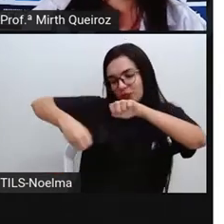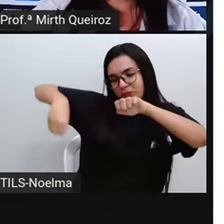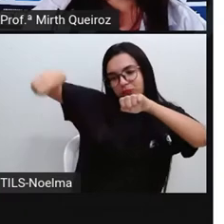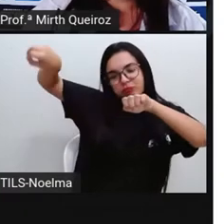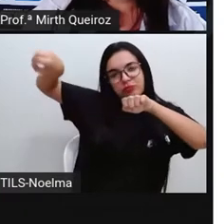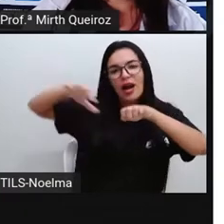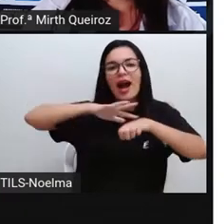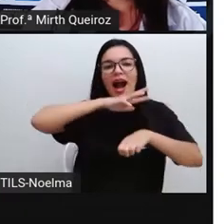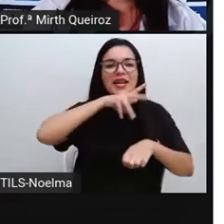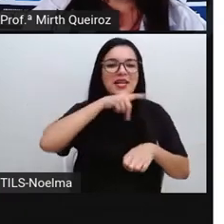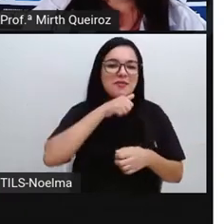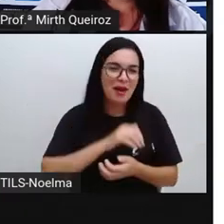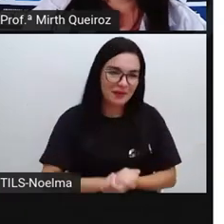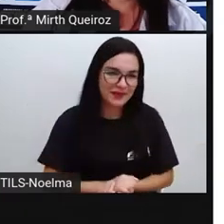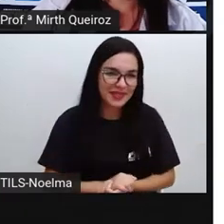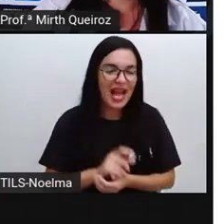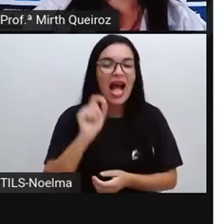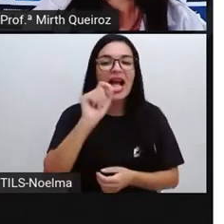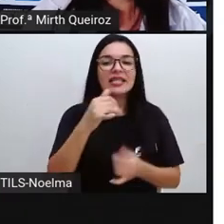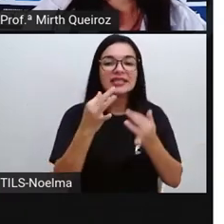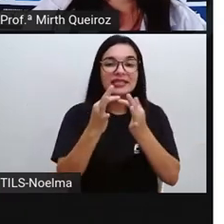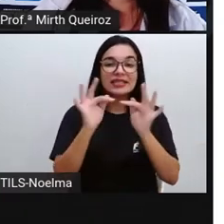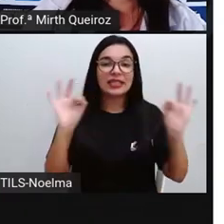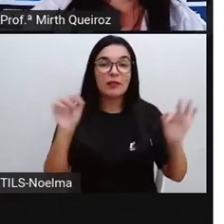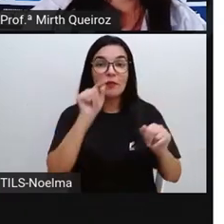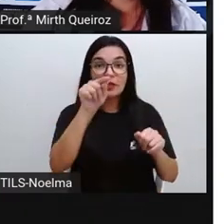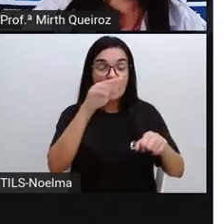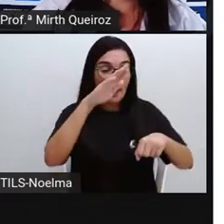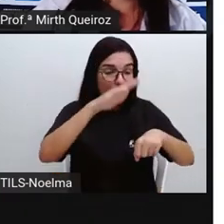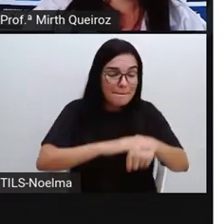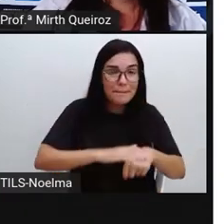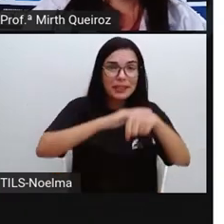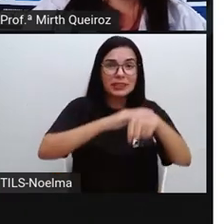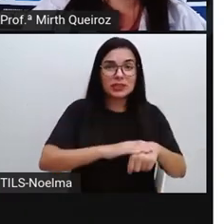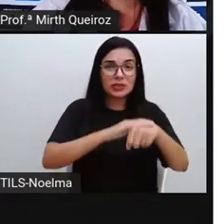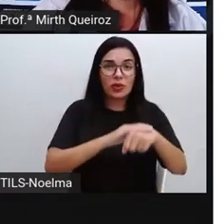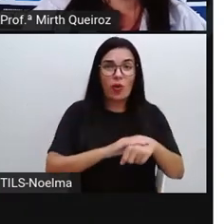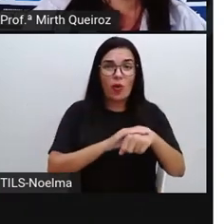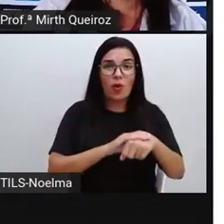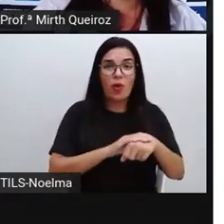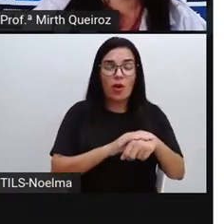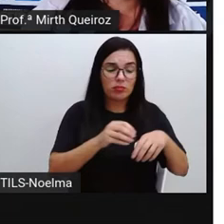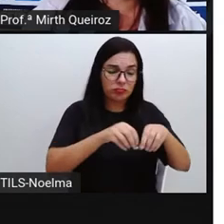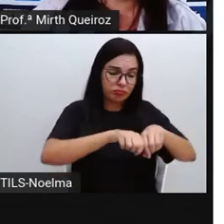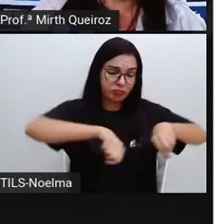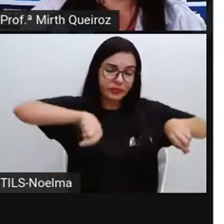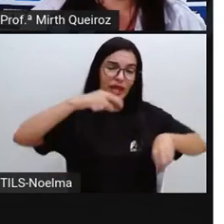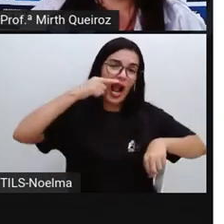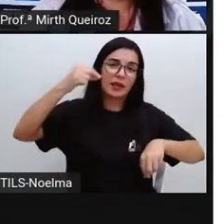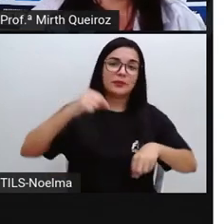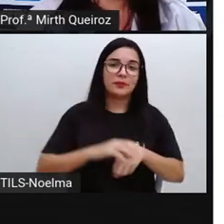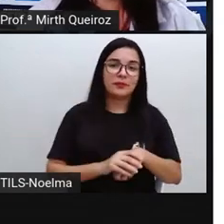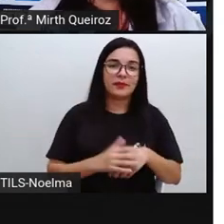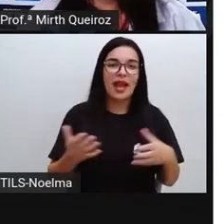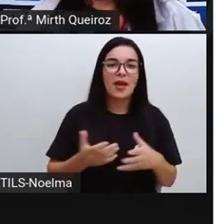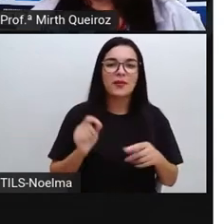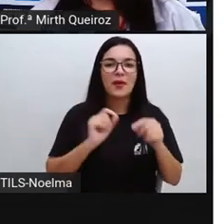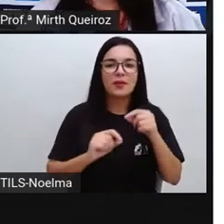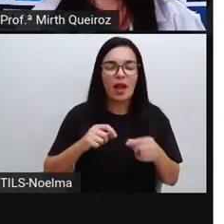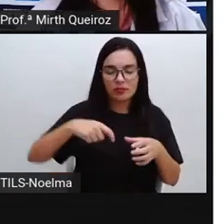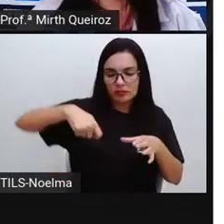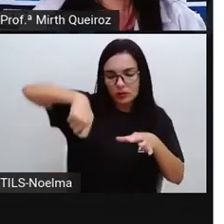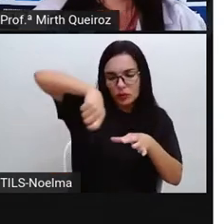pisou na calda do gato, indica rabo. Então, é com U. A calda de chocolate ainda está